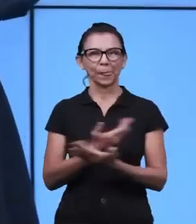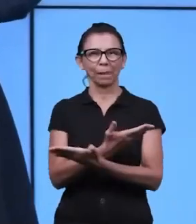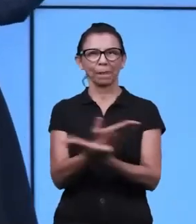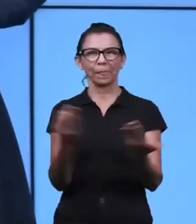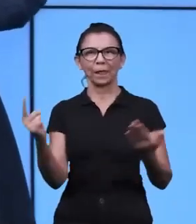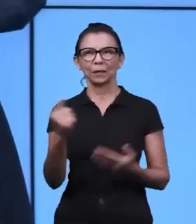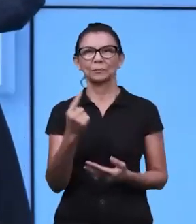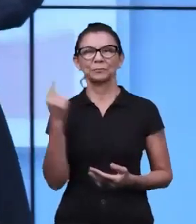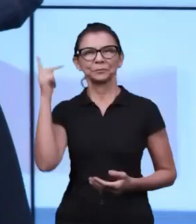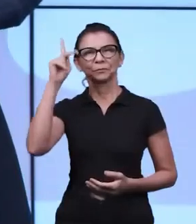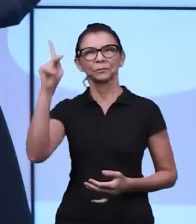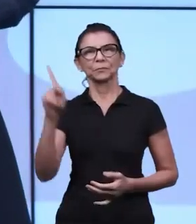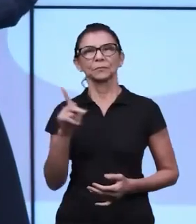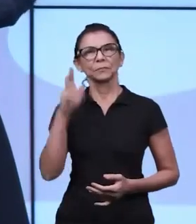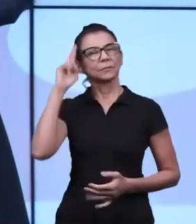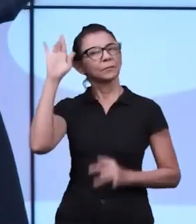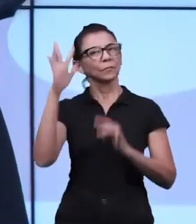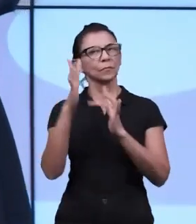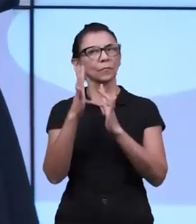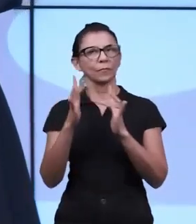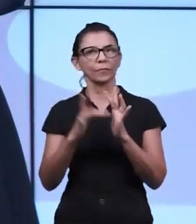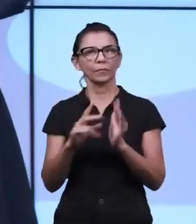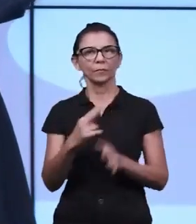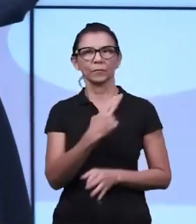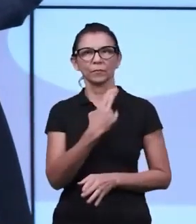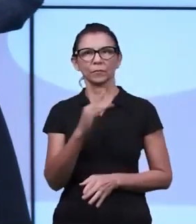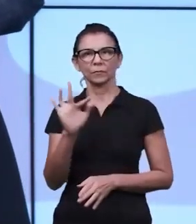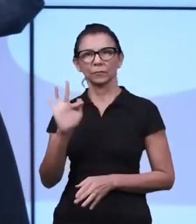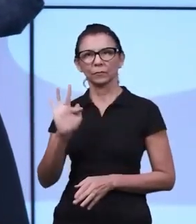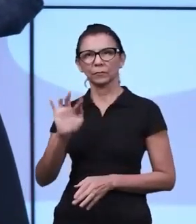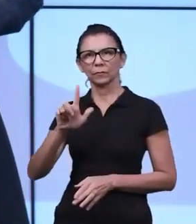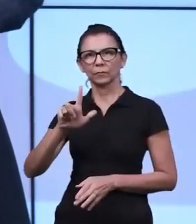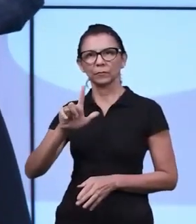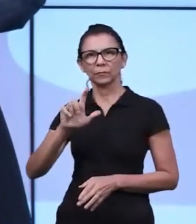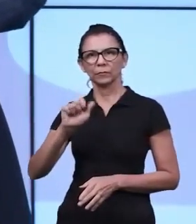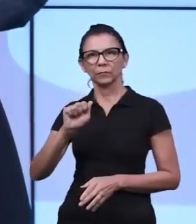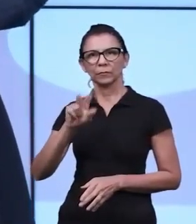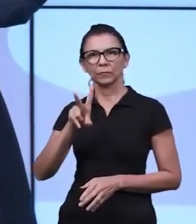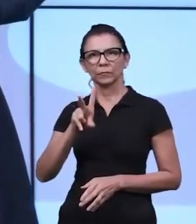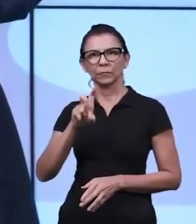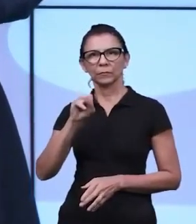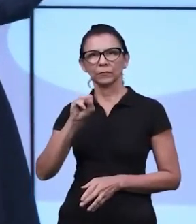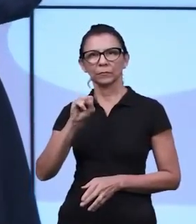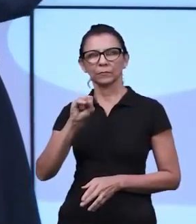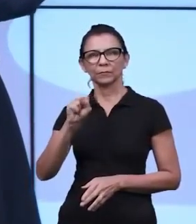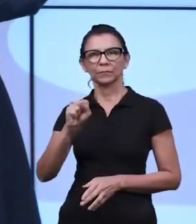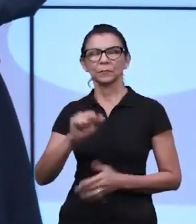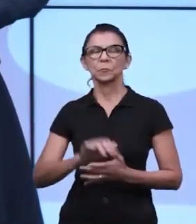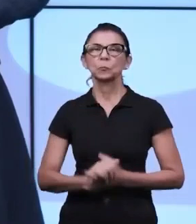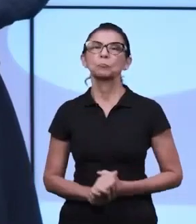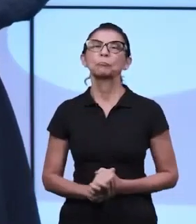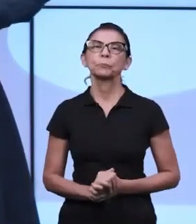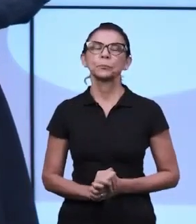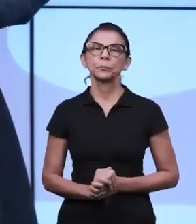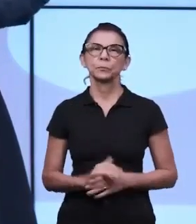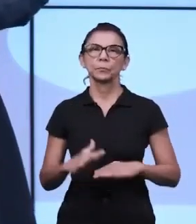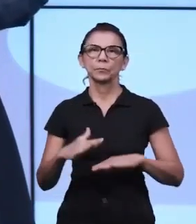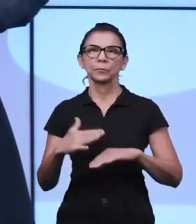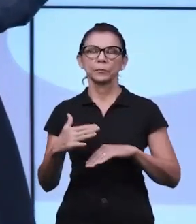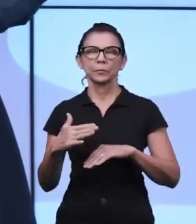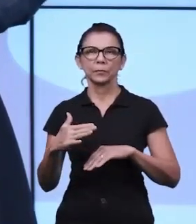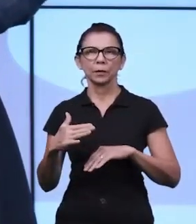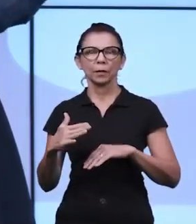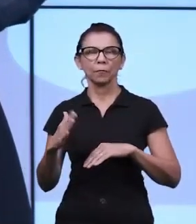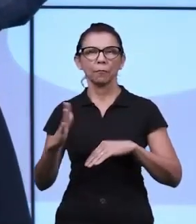Cumprimento os irmãos com a paz do Senhor Jesus. Meu nome é Flávia, eu sou psicóloga e eu participo do trabalho de